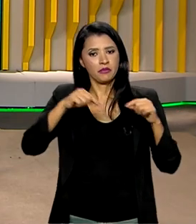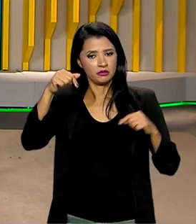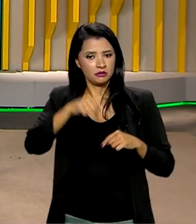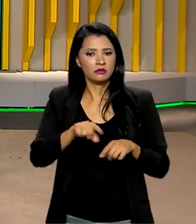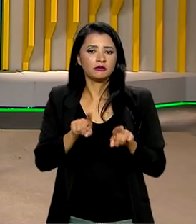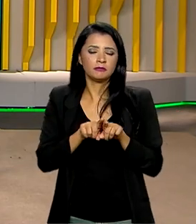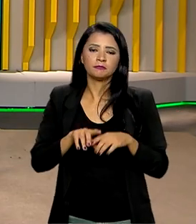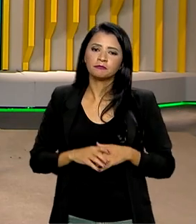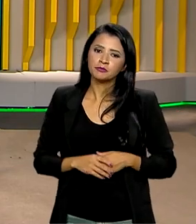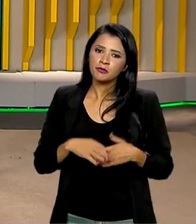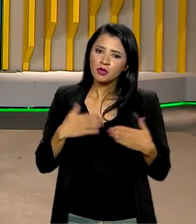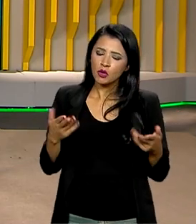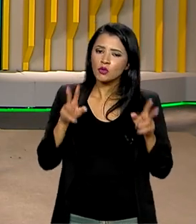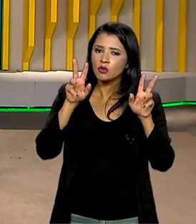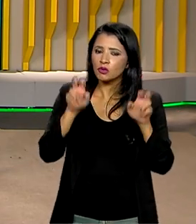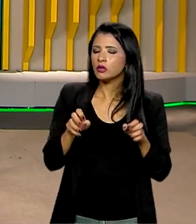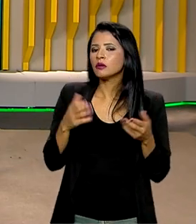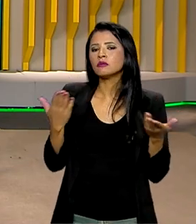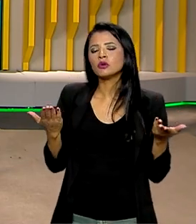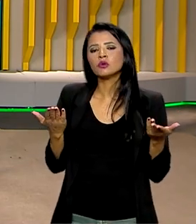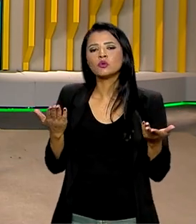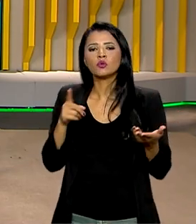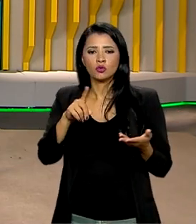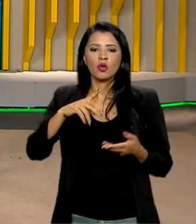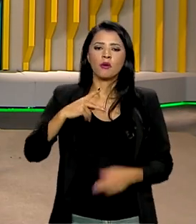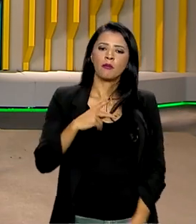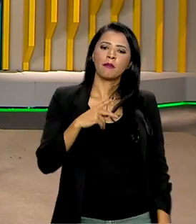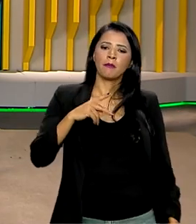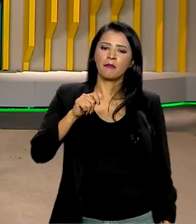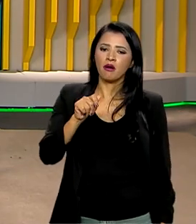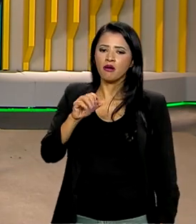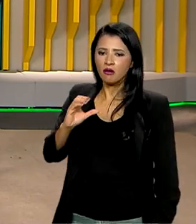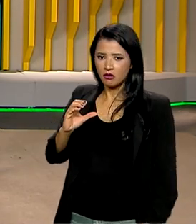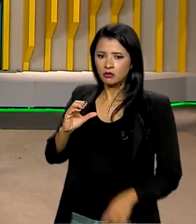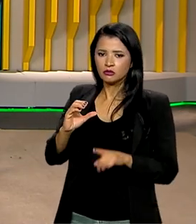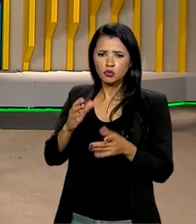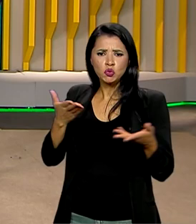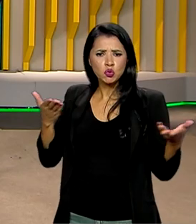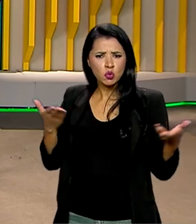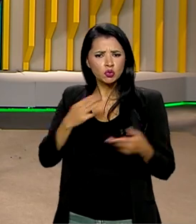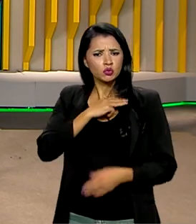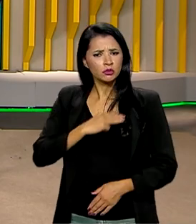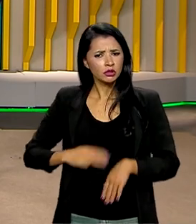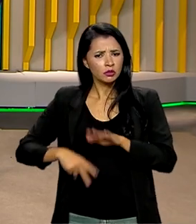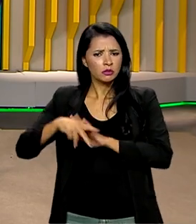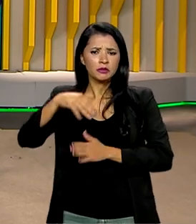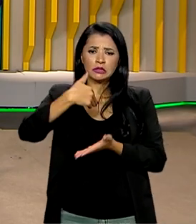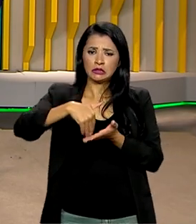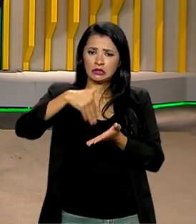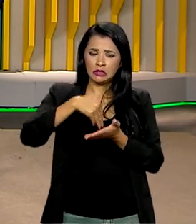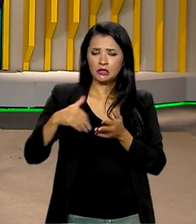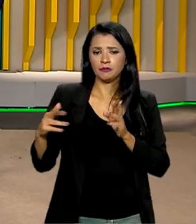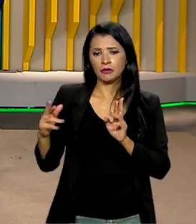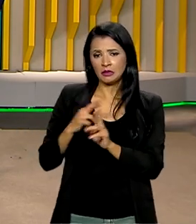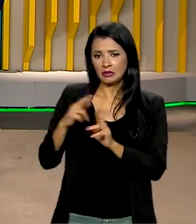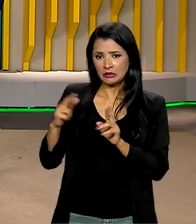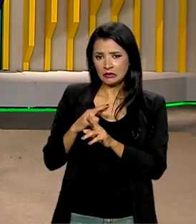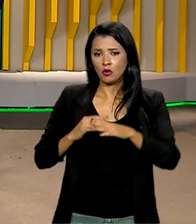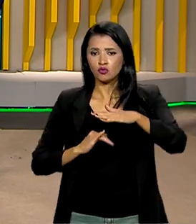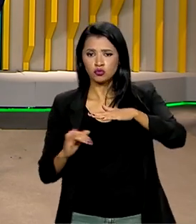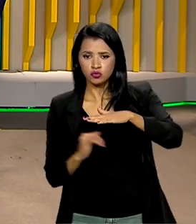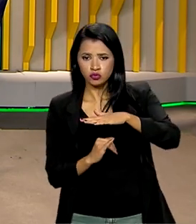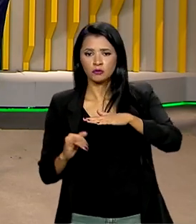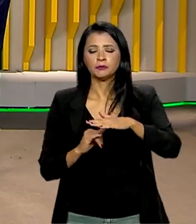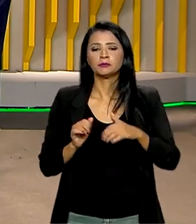Bom, agora a gente vai falar do PAC. Hoje, o ministro da Secretaria de Relações Institucionais,